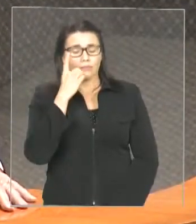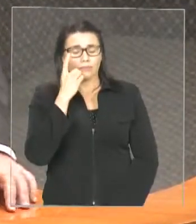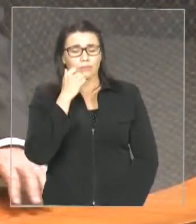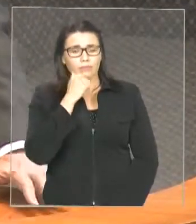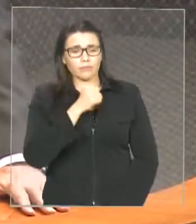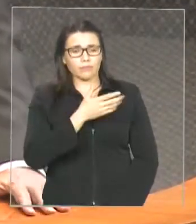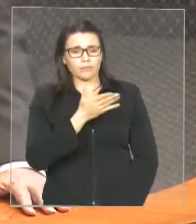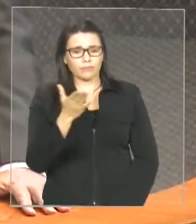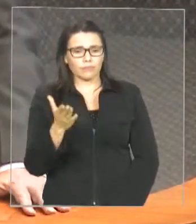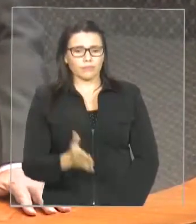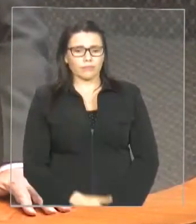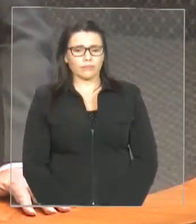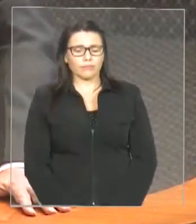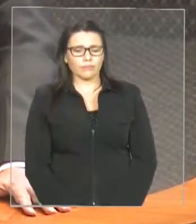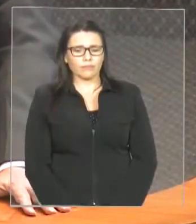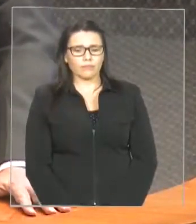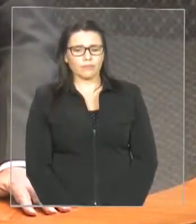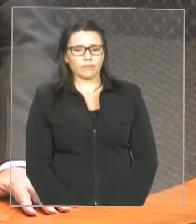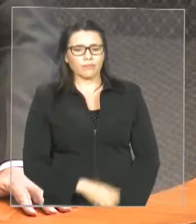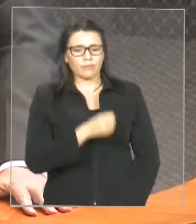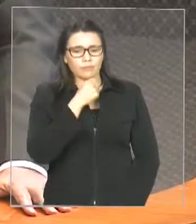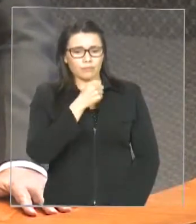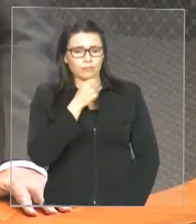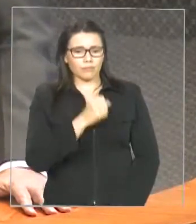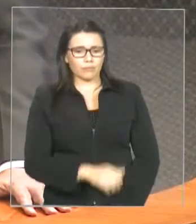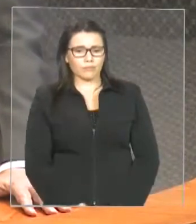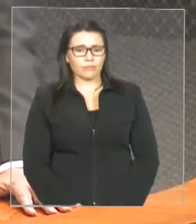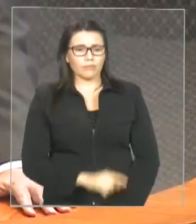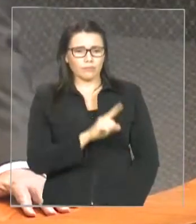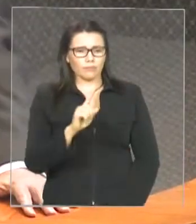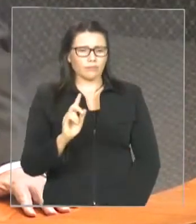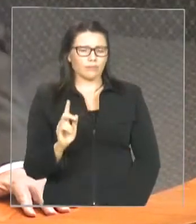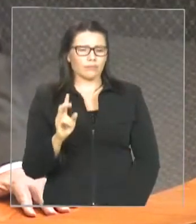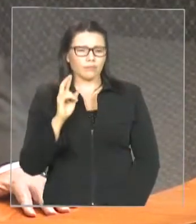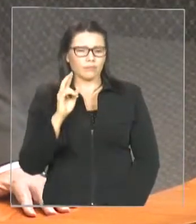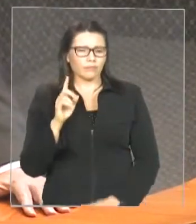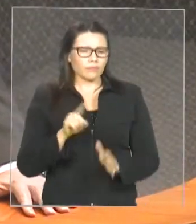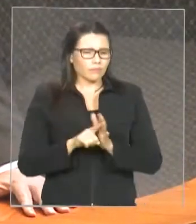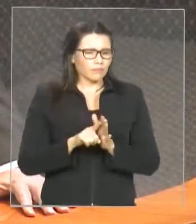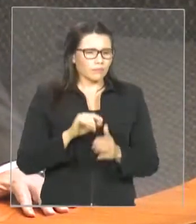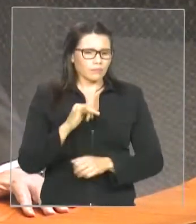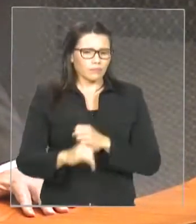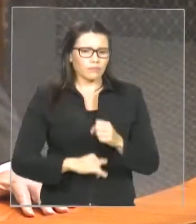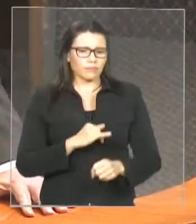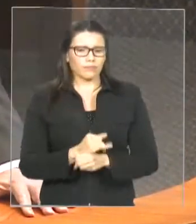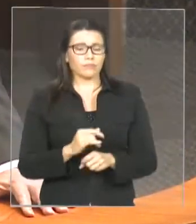aqueles que nos veem pela TV internet, pela internet e pela TV Assembleia.